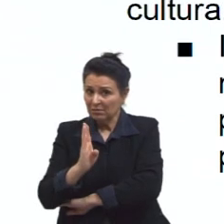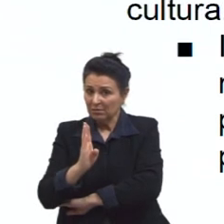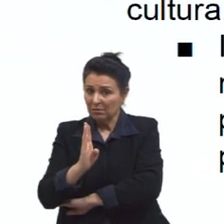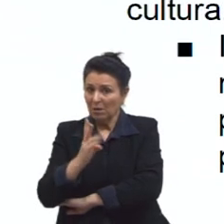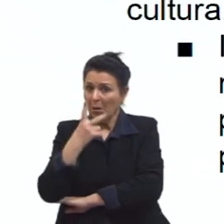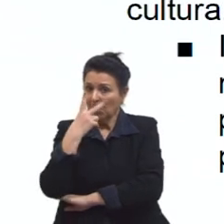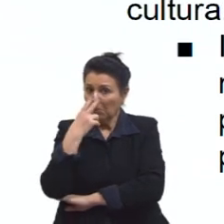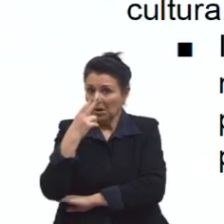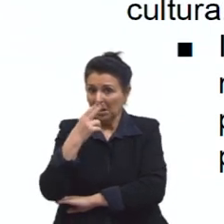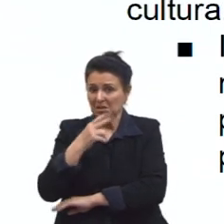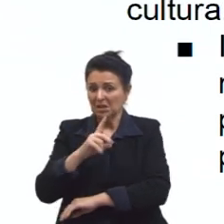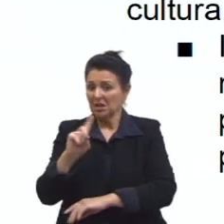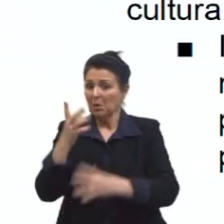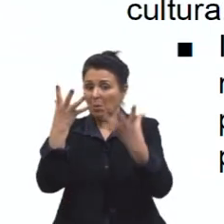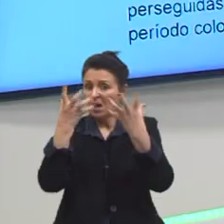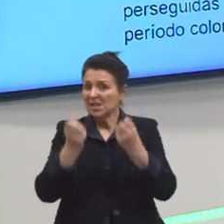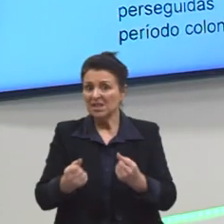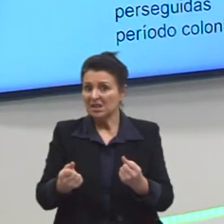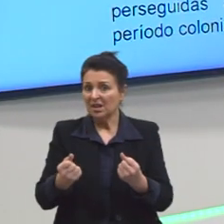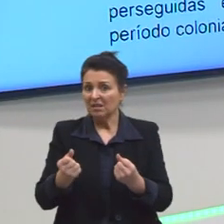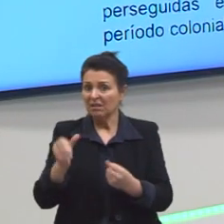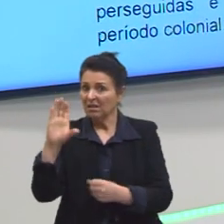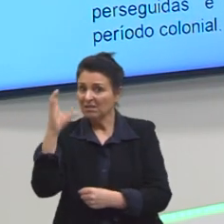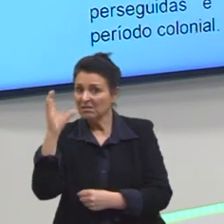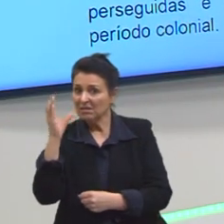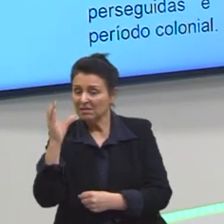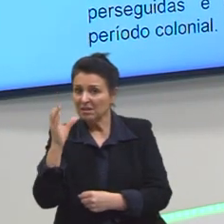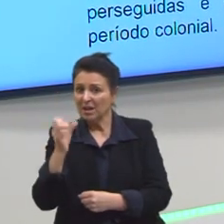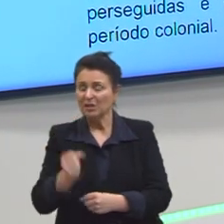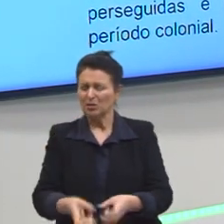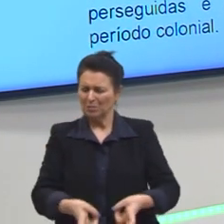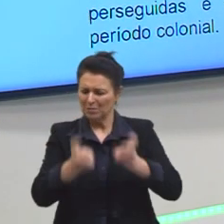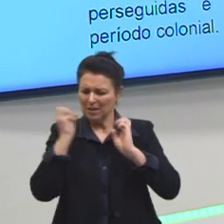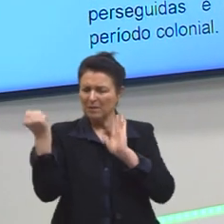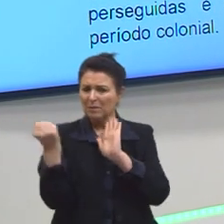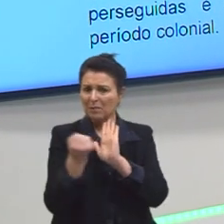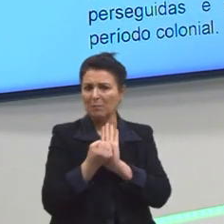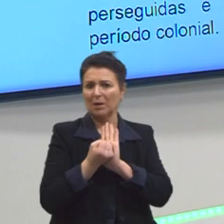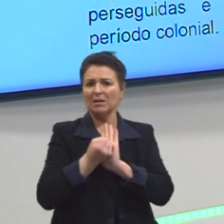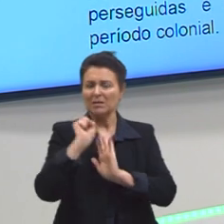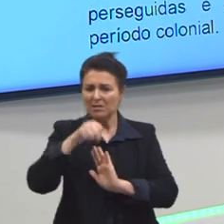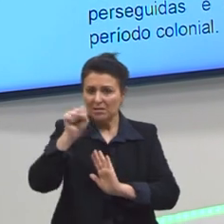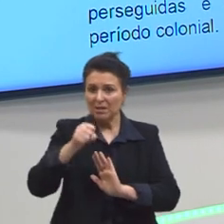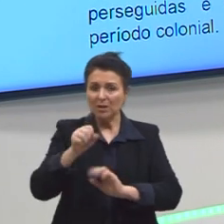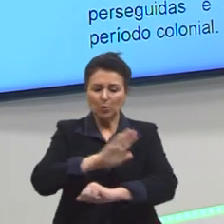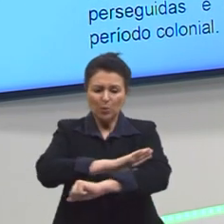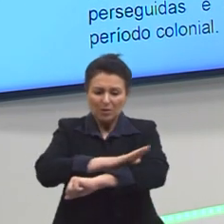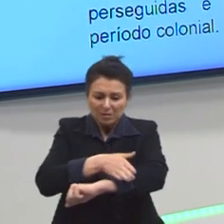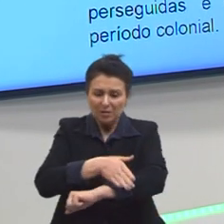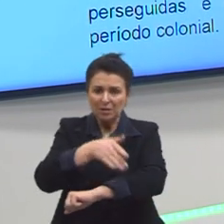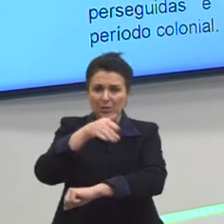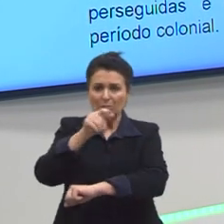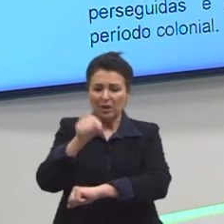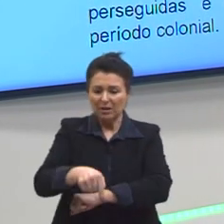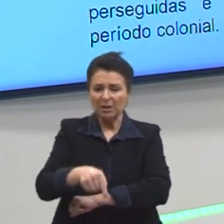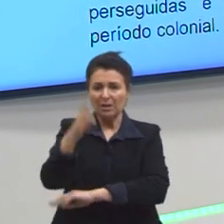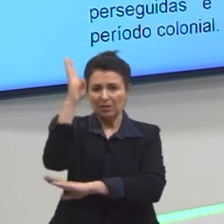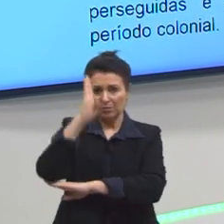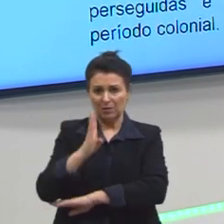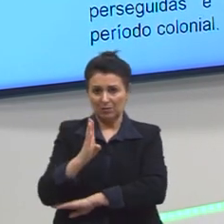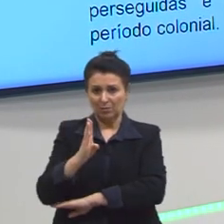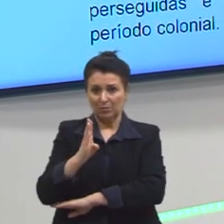negacionismo científico. E a gente percebe as marcas do racismo no nosso país até hoje, e elas são frutos, sim,